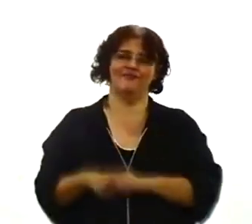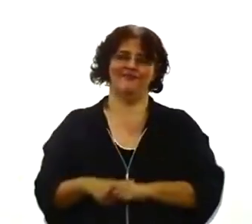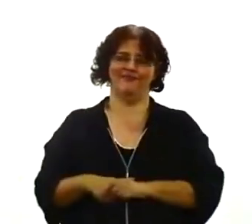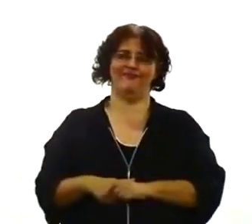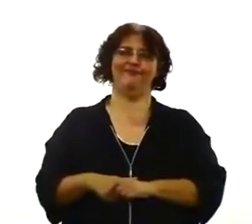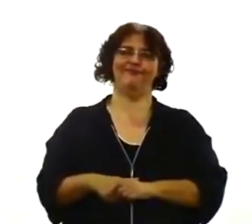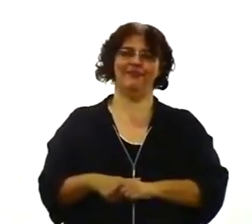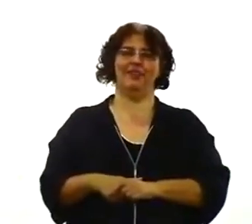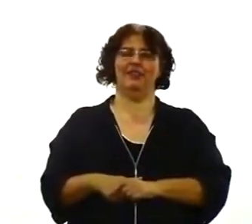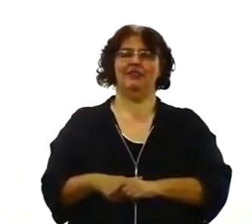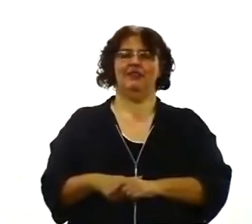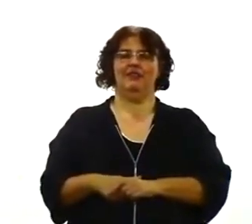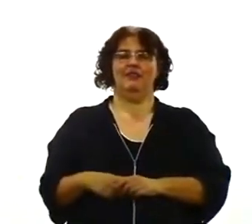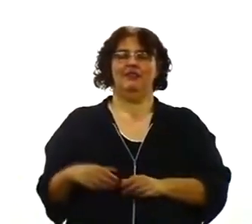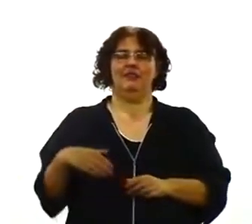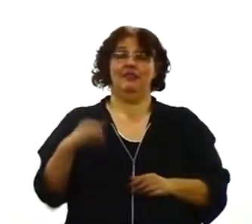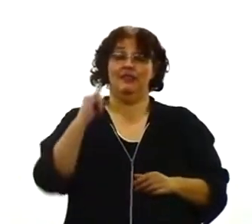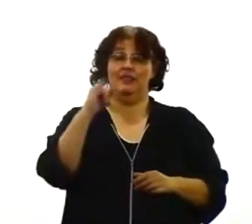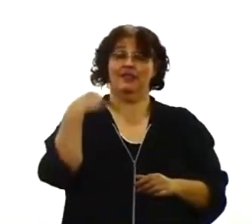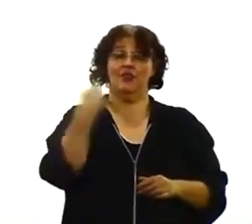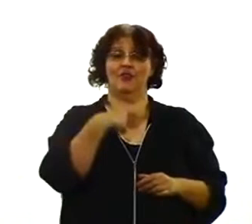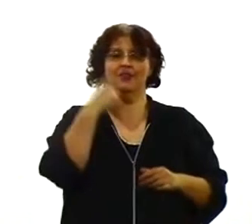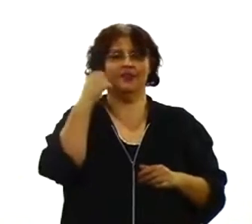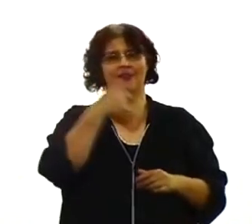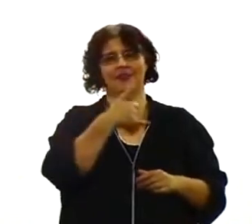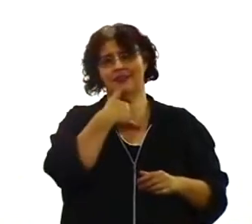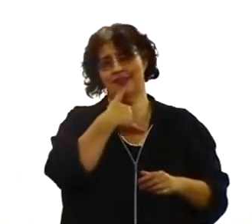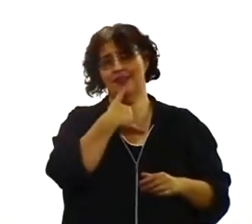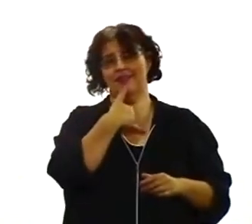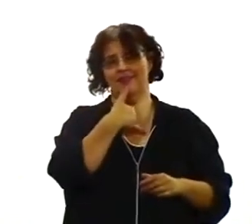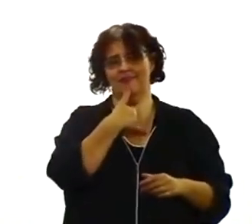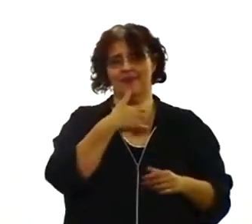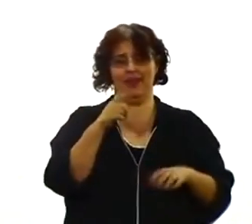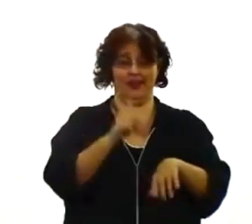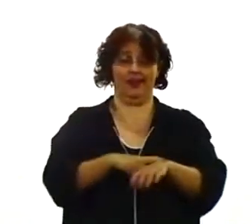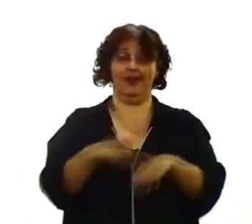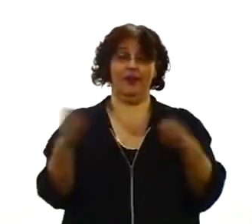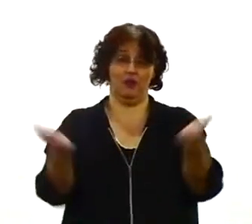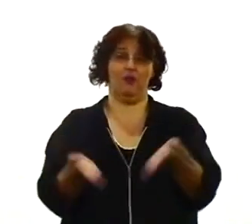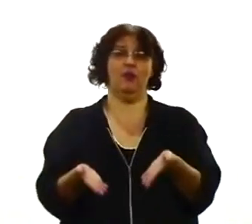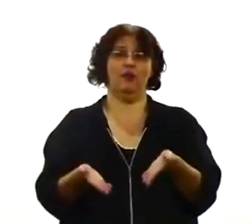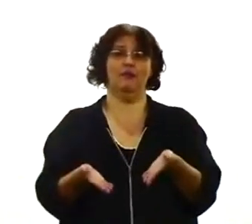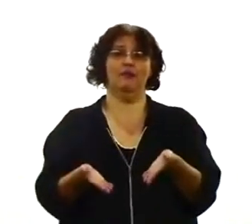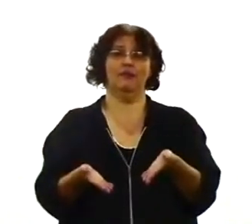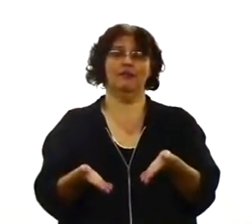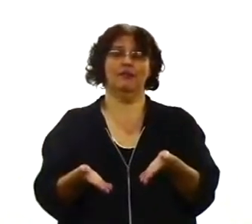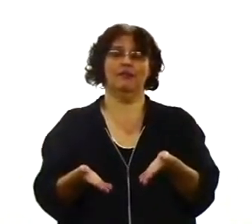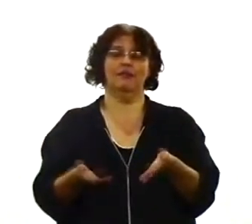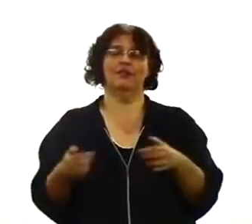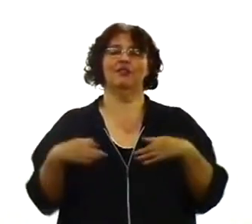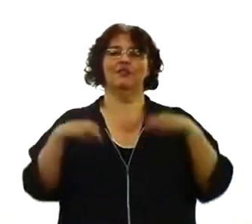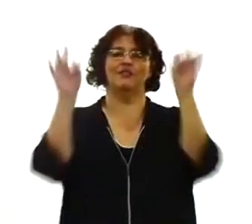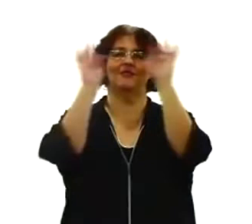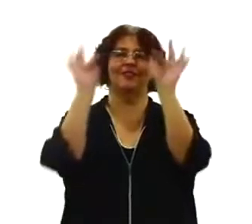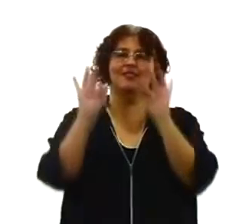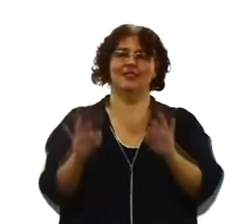seja momentânea, nós temos de nos lembrar da vitória sobre a vida que Cristo executou.